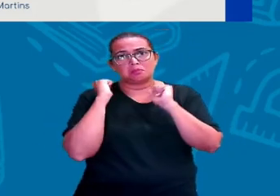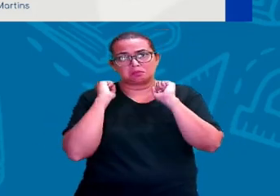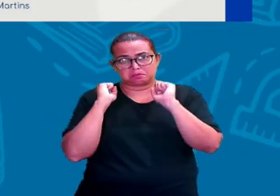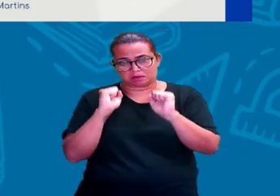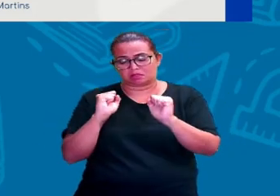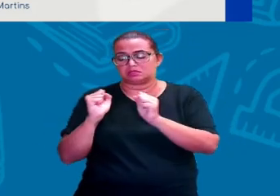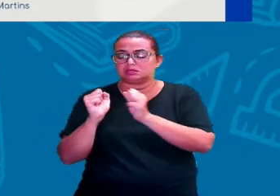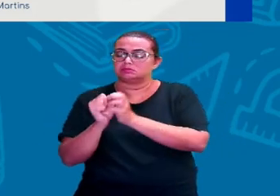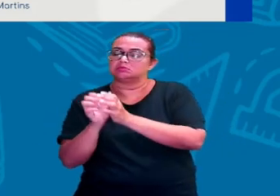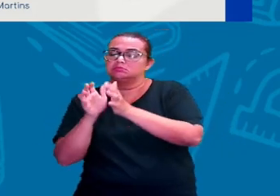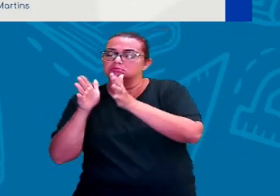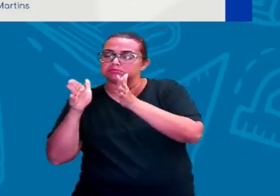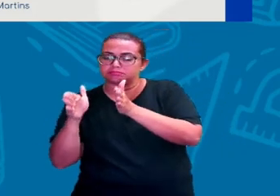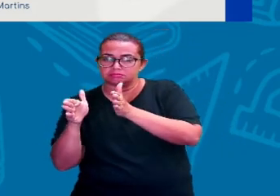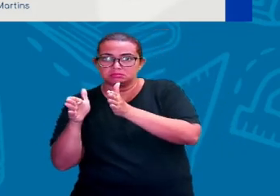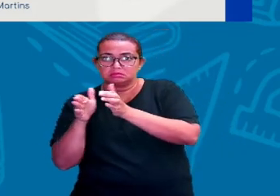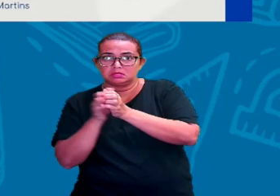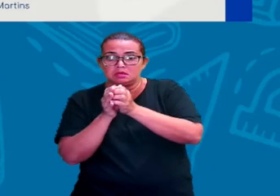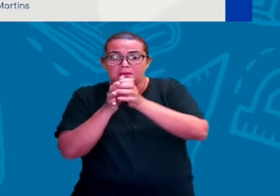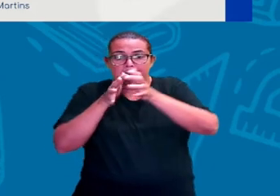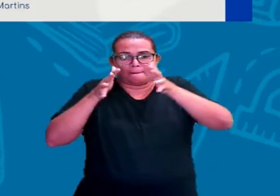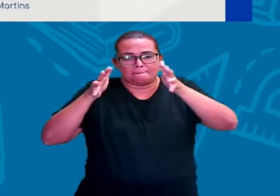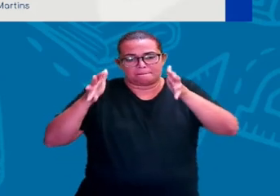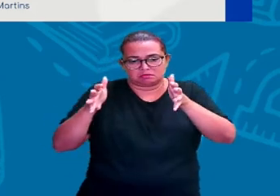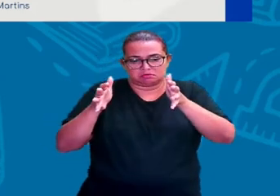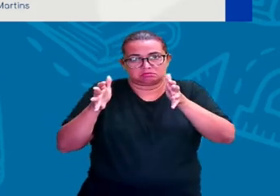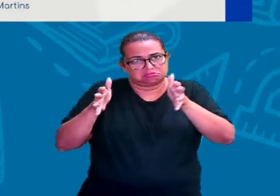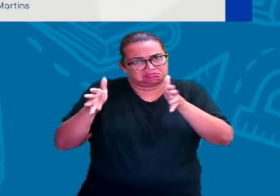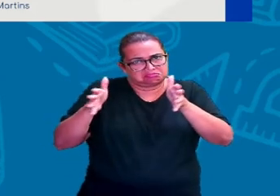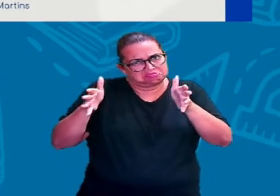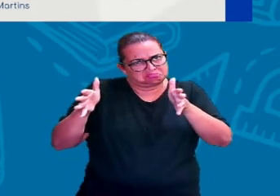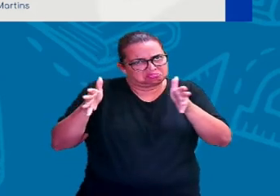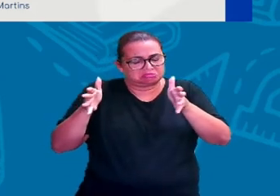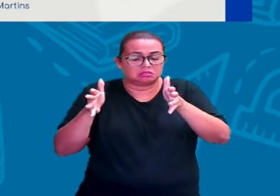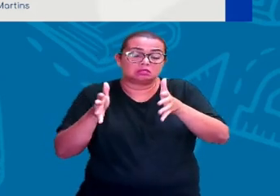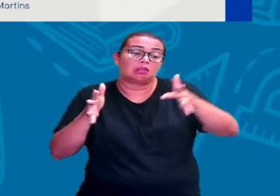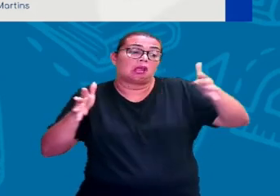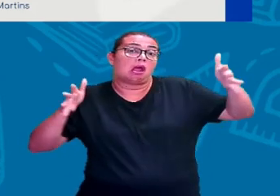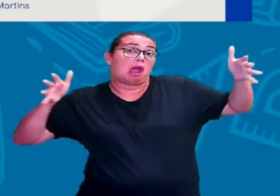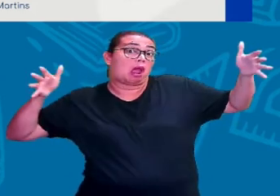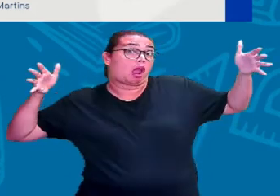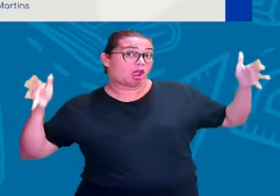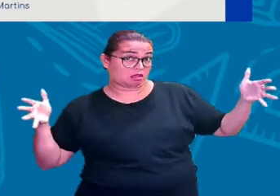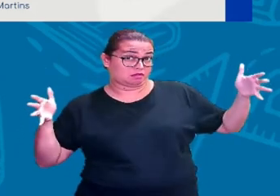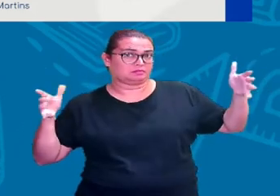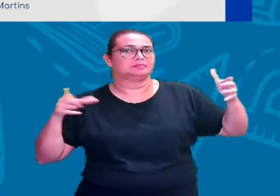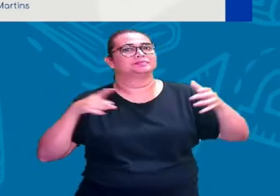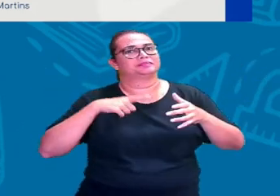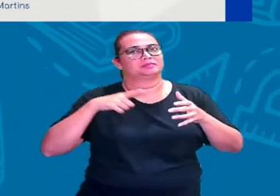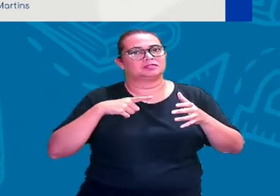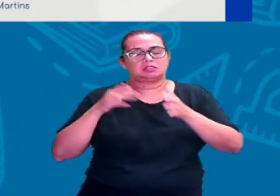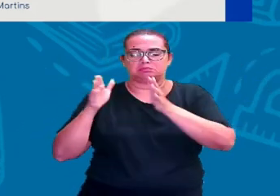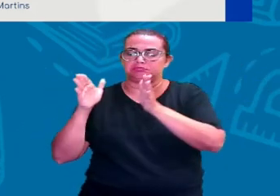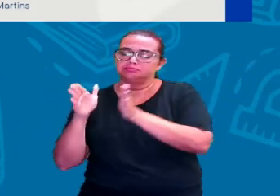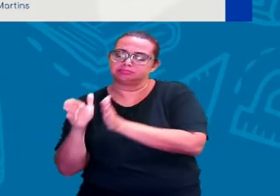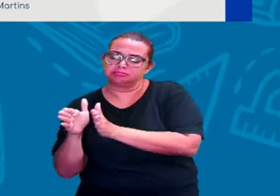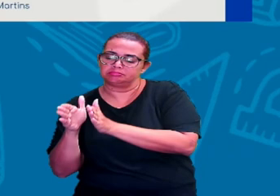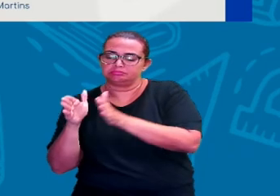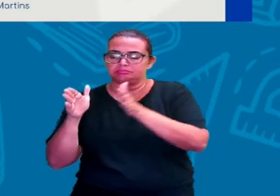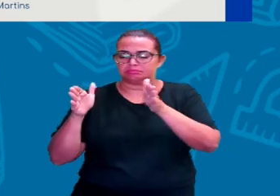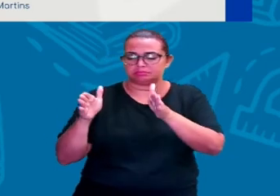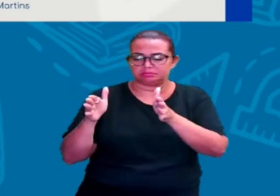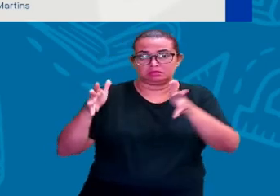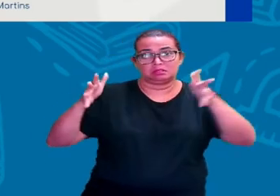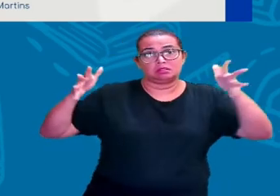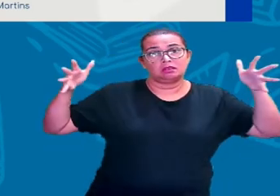médio ou um período longo, né? E esse período do paleolítico foi um período longo de mudanças, né?